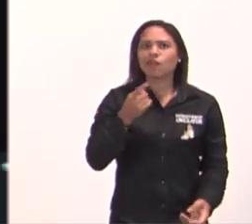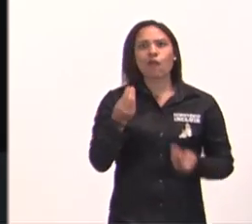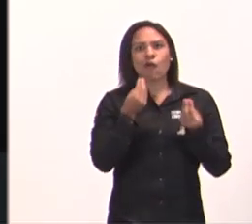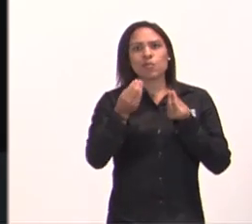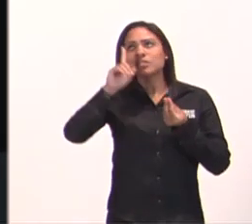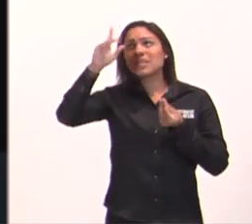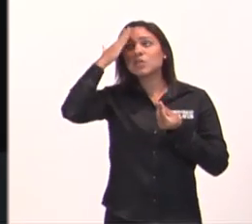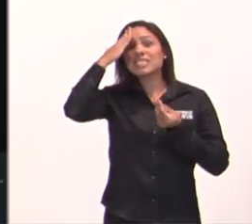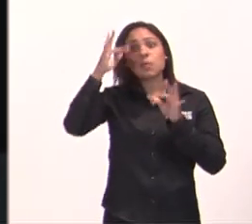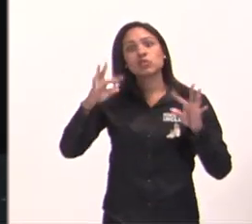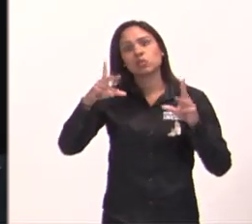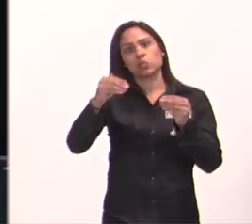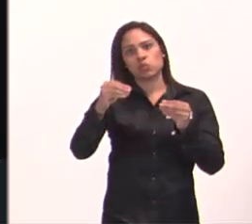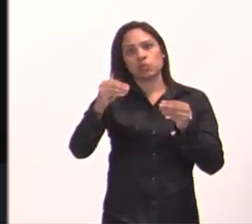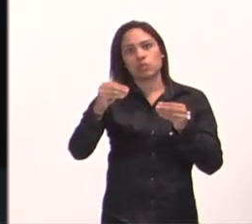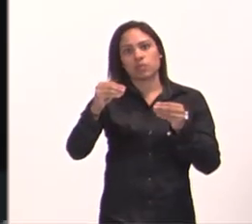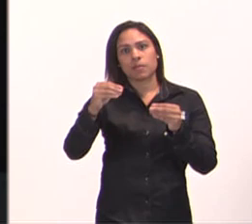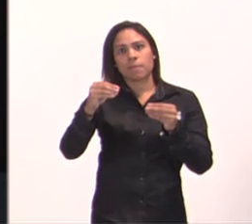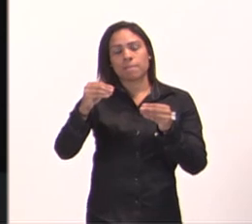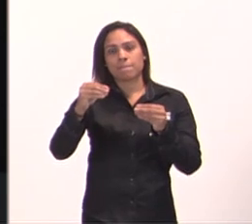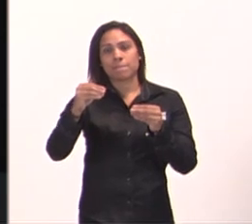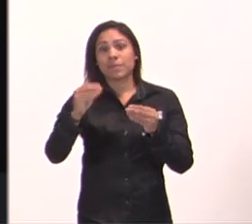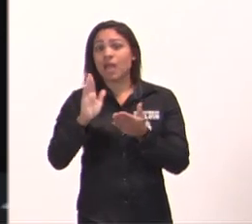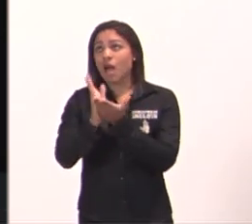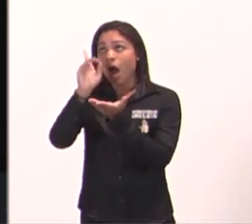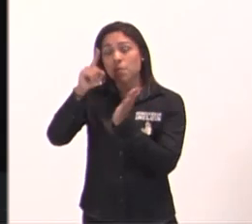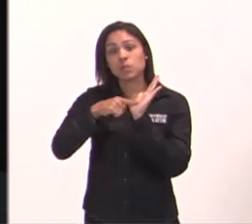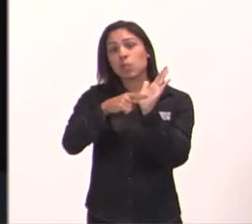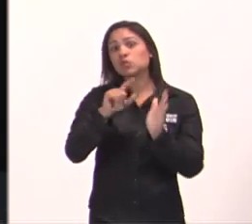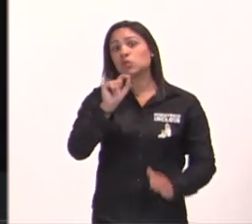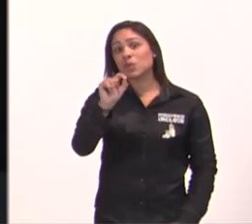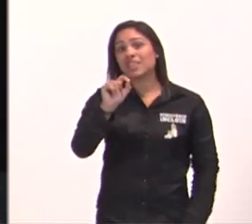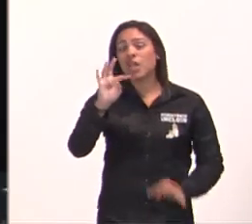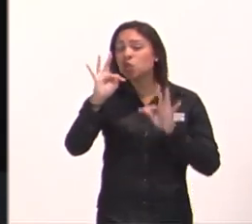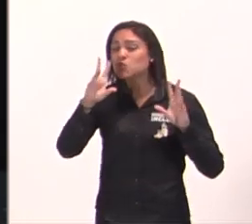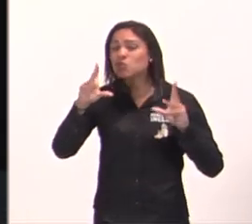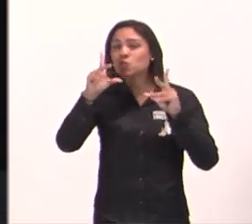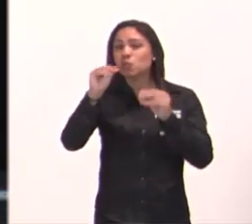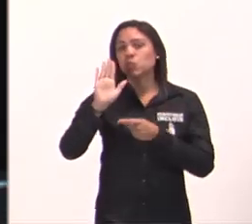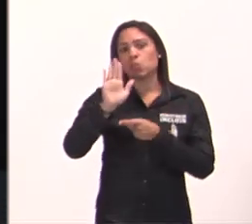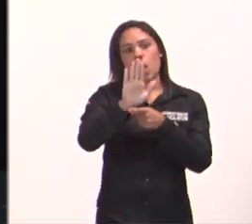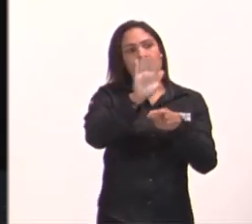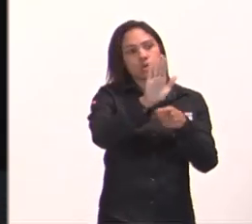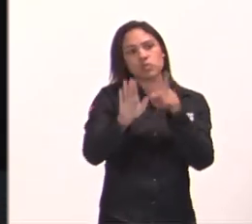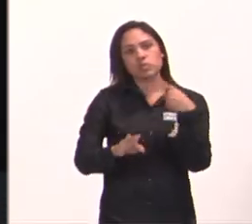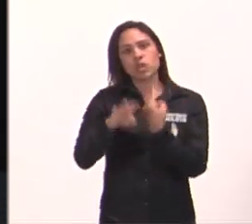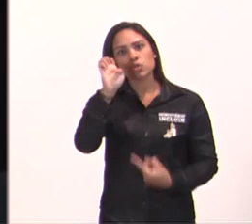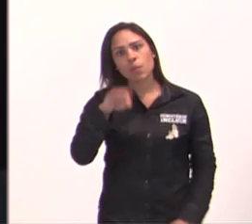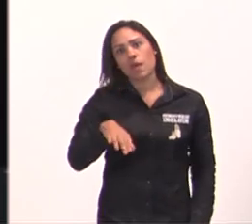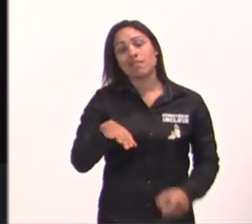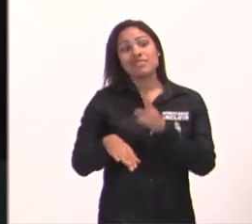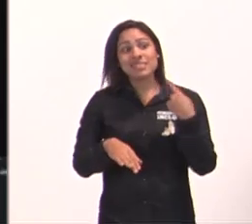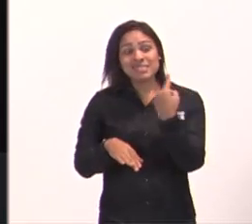todas as coisas contribuem juntamente, para o bem, para o bem, para o bem, daqueles que amam a Deus, daqueles que andam segundo o seu